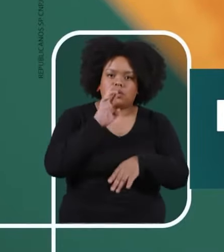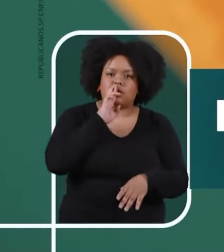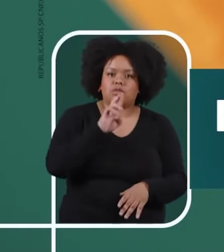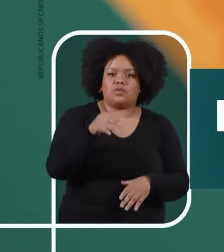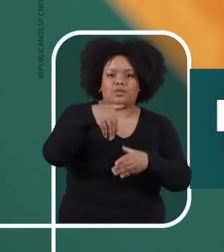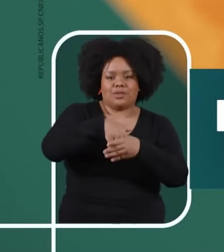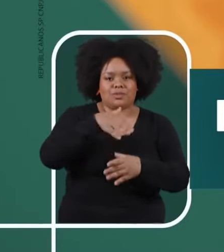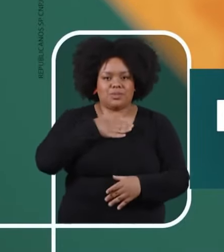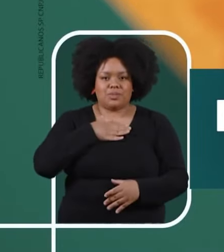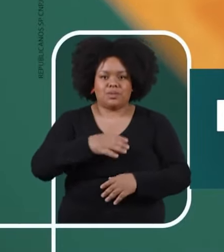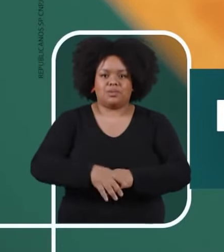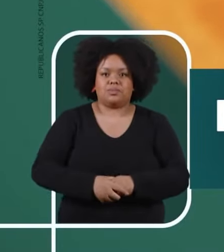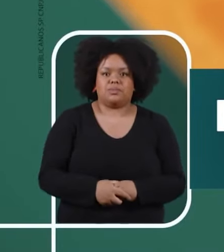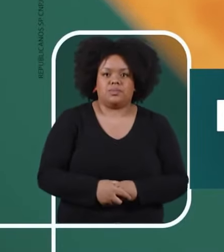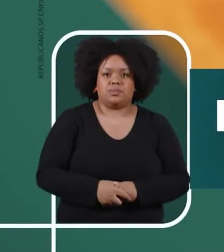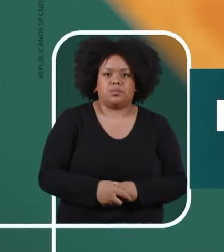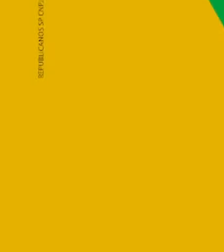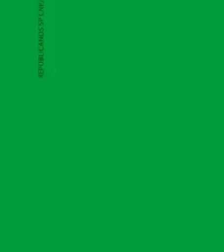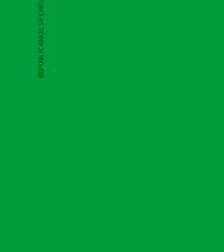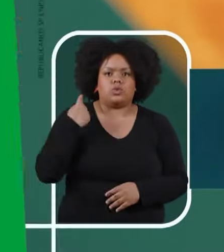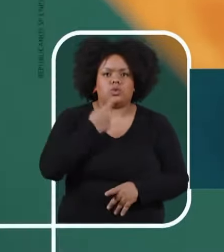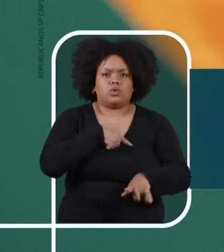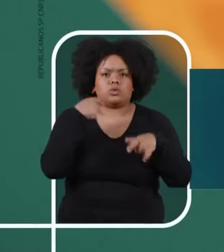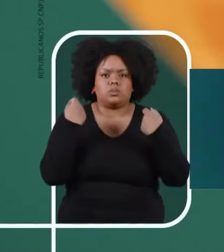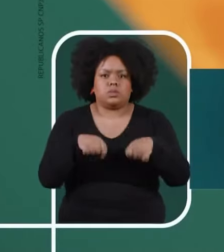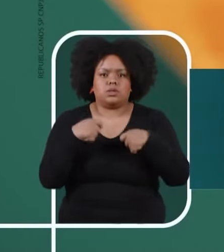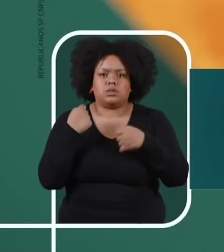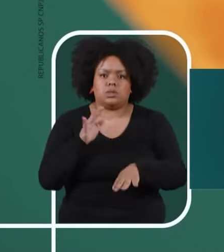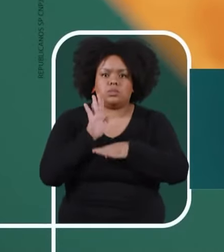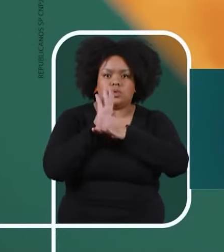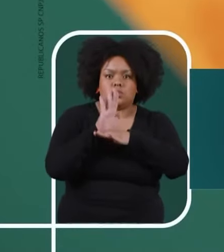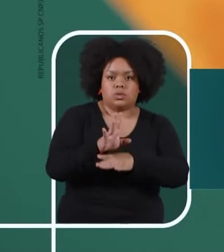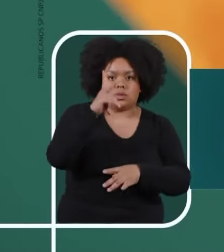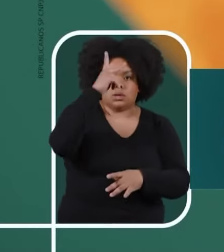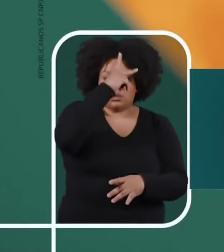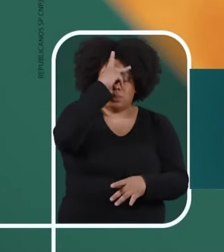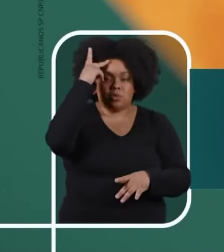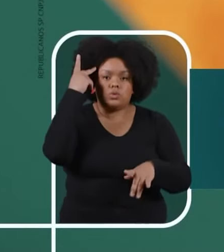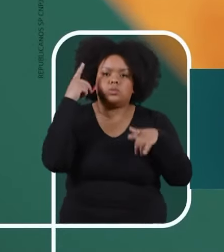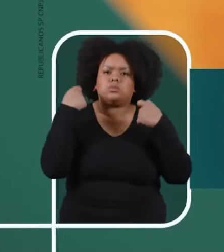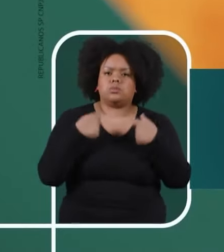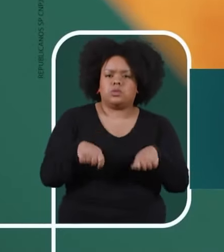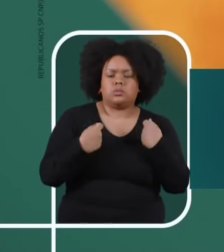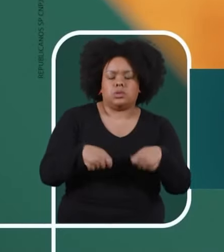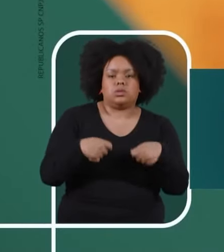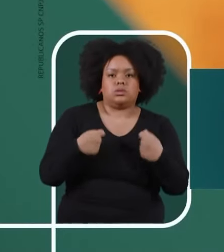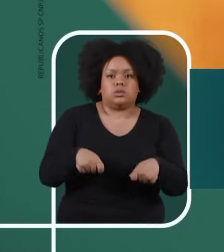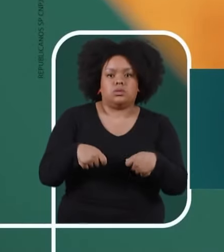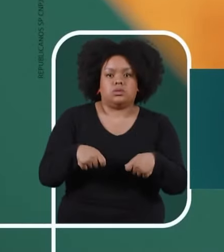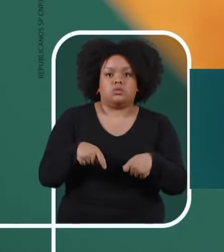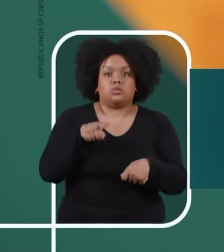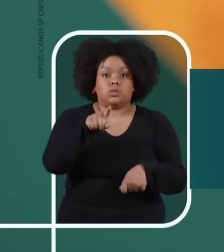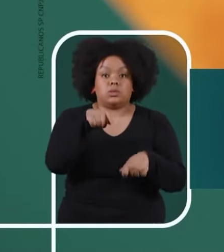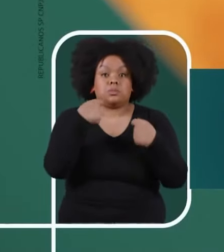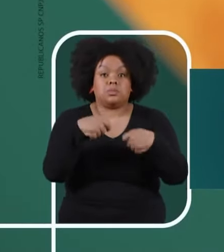resolvê-los. Vote 10-400. Temos que ouvir os necessitados para saber como ajudá-los. Você precisa de um amigo que